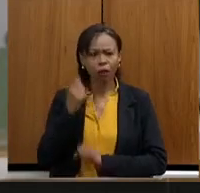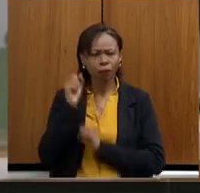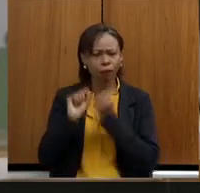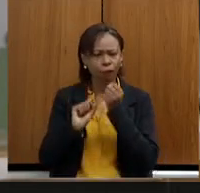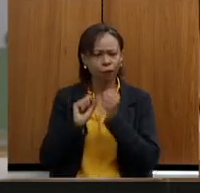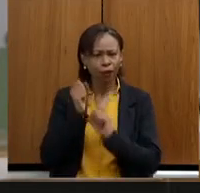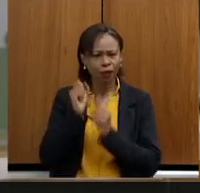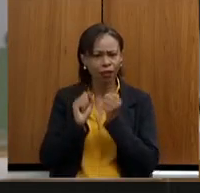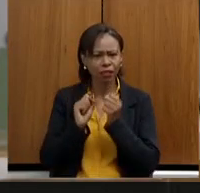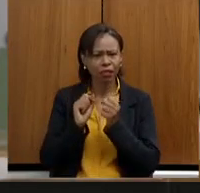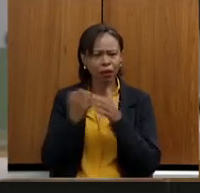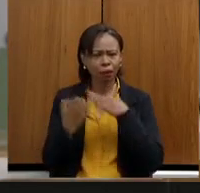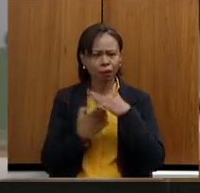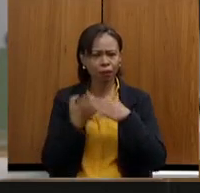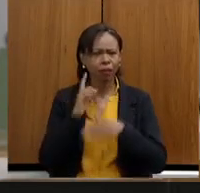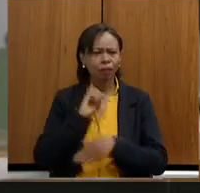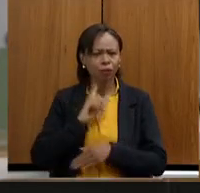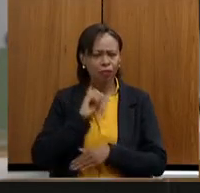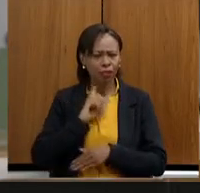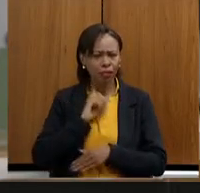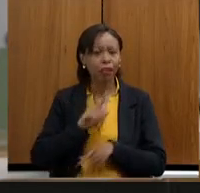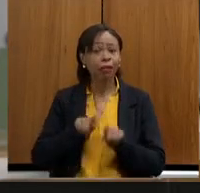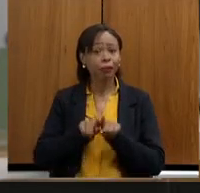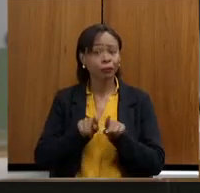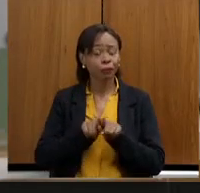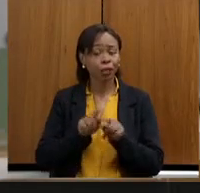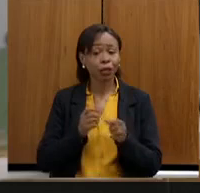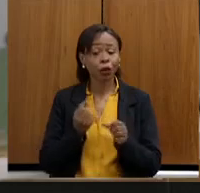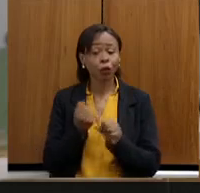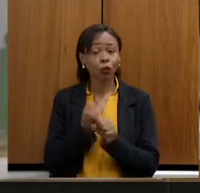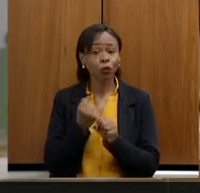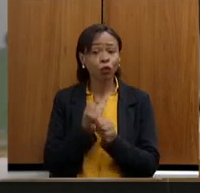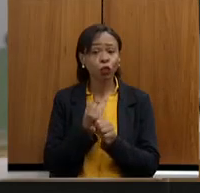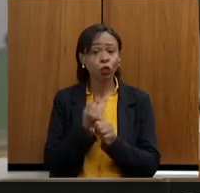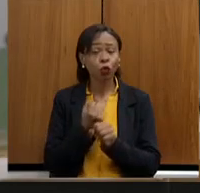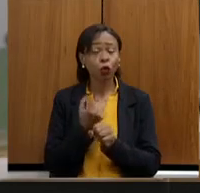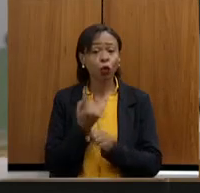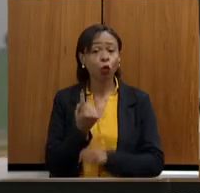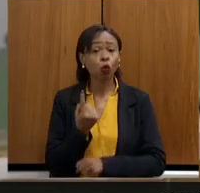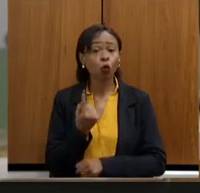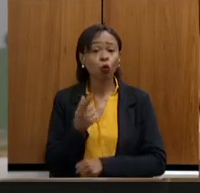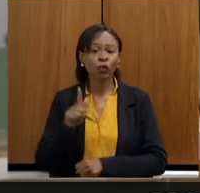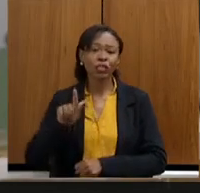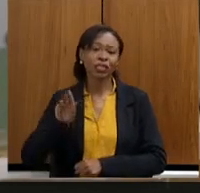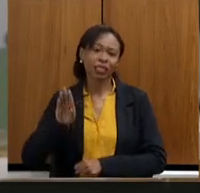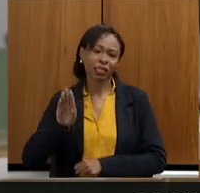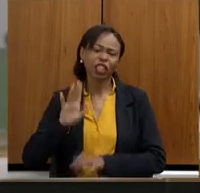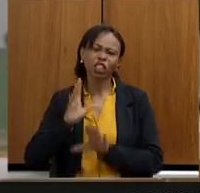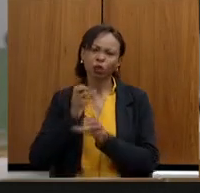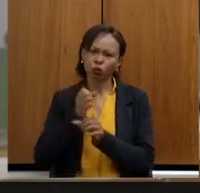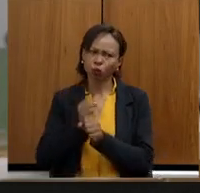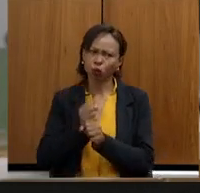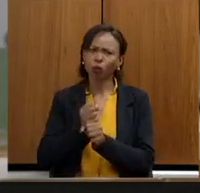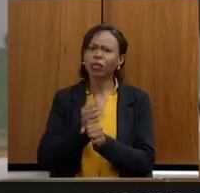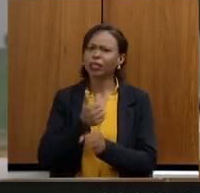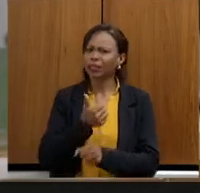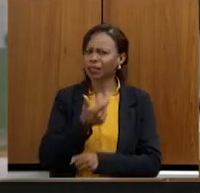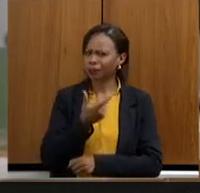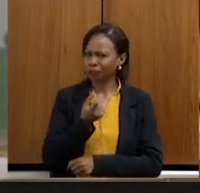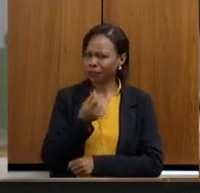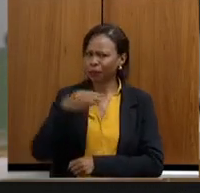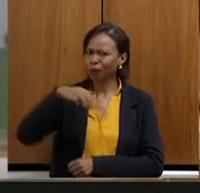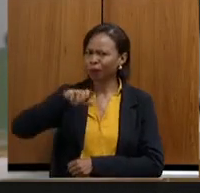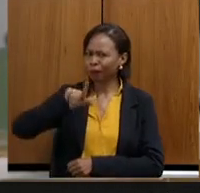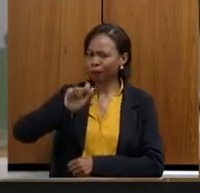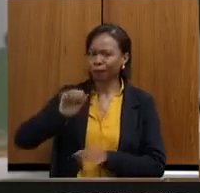barra Canadian, está construindo uma de 1 giga, já tem 120 mega prontas. Então, realmente, eu quero